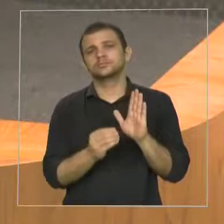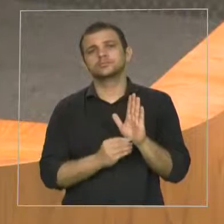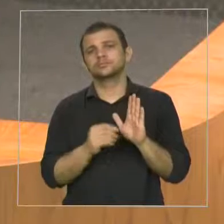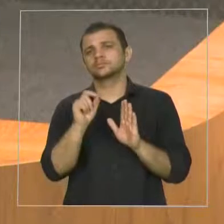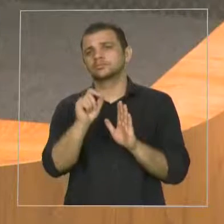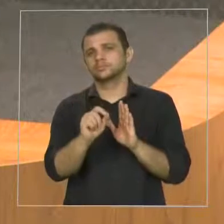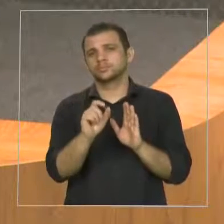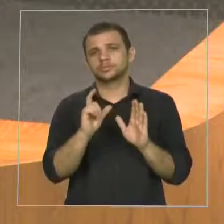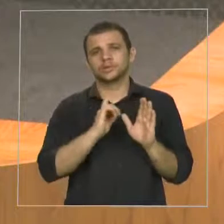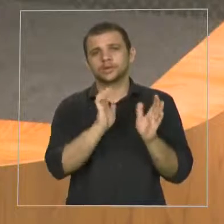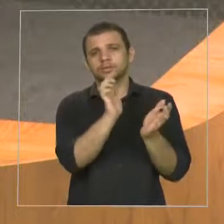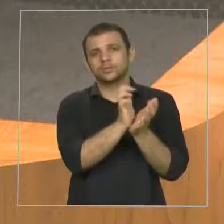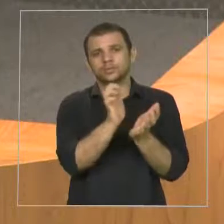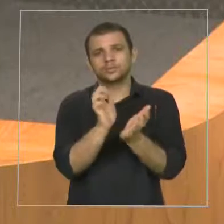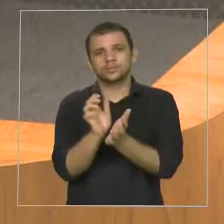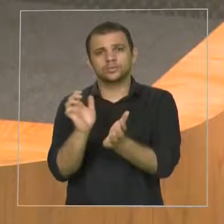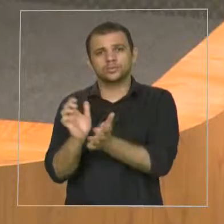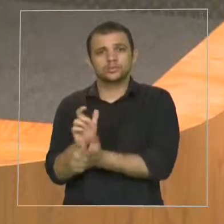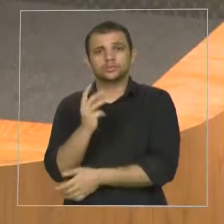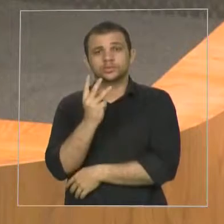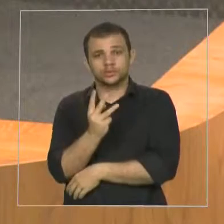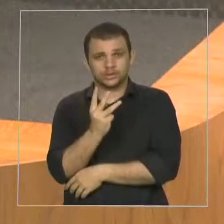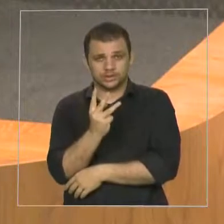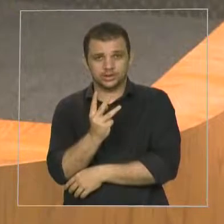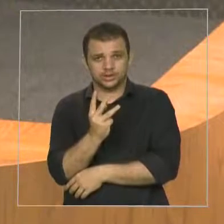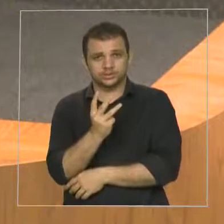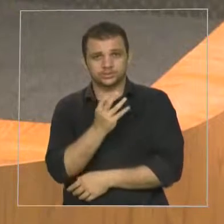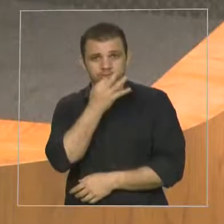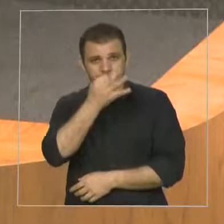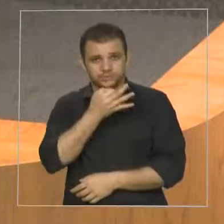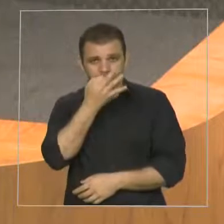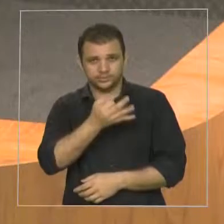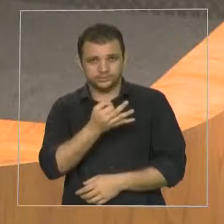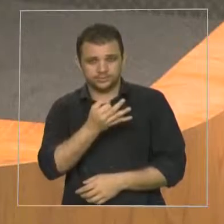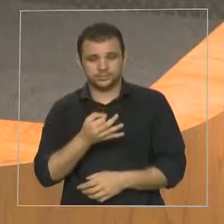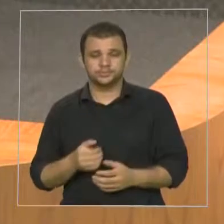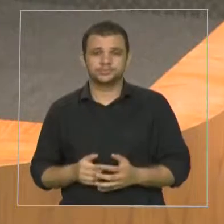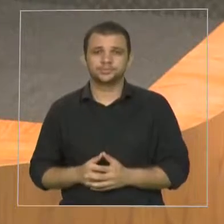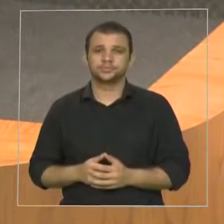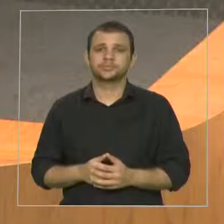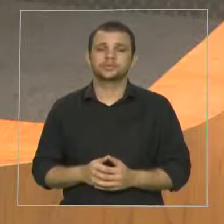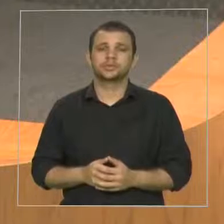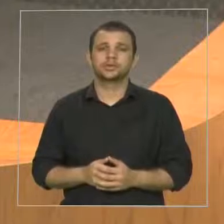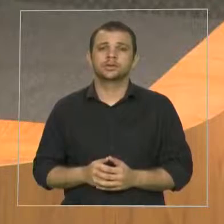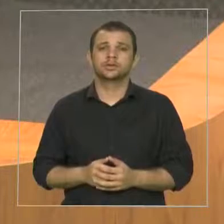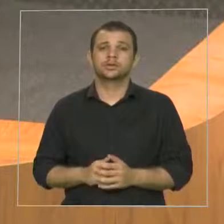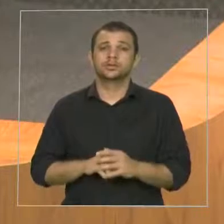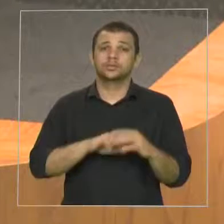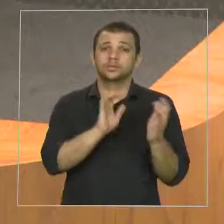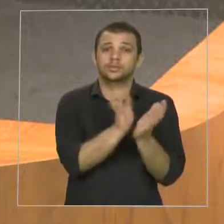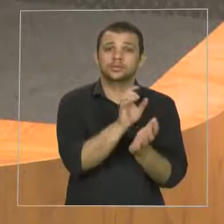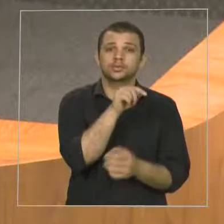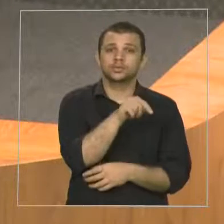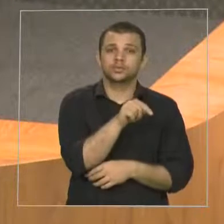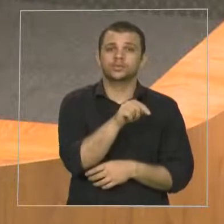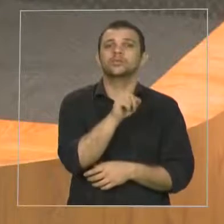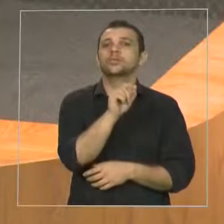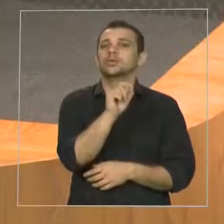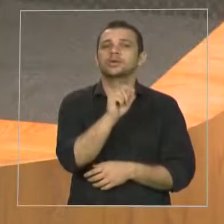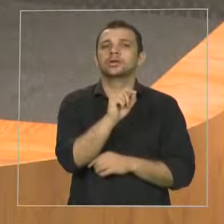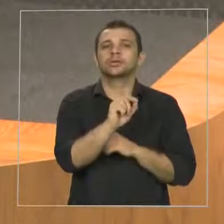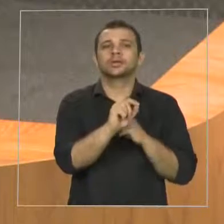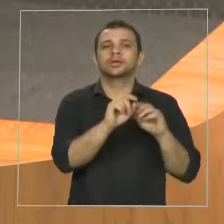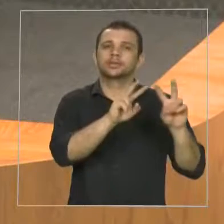de observações, vamos dizer assim. O bloco relacionado às passagens, venda de